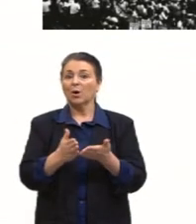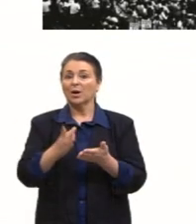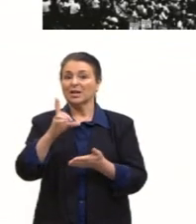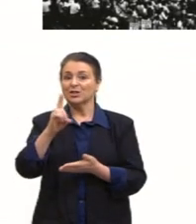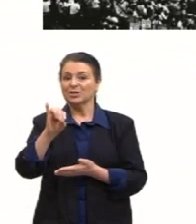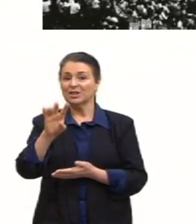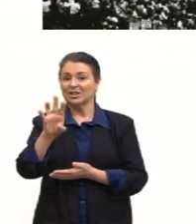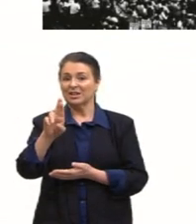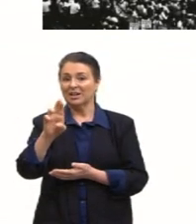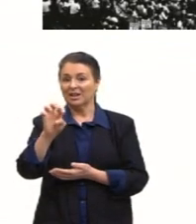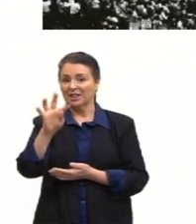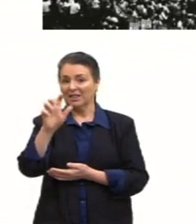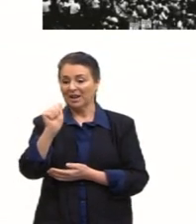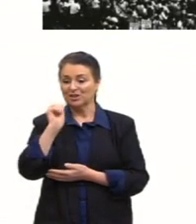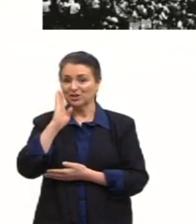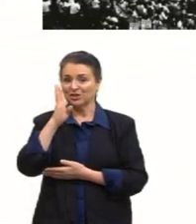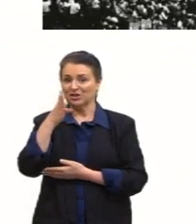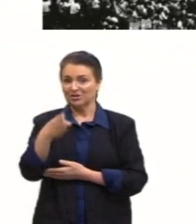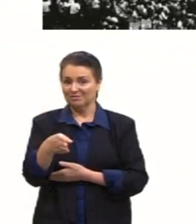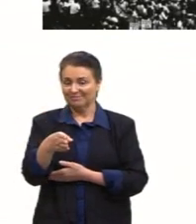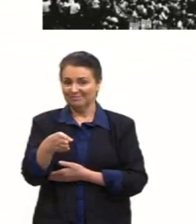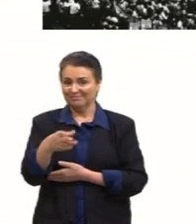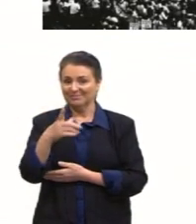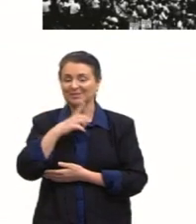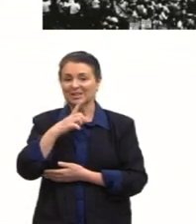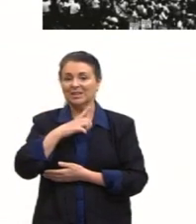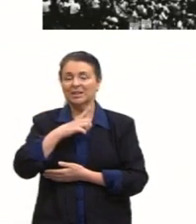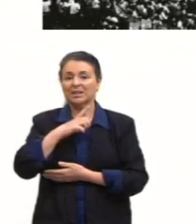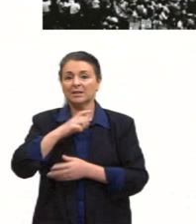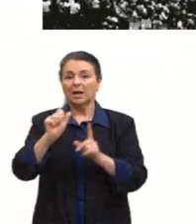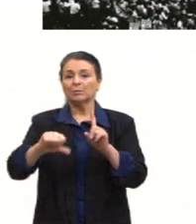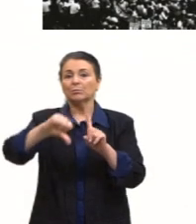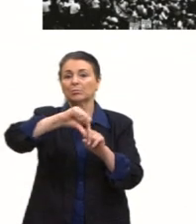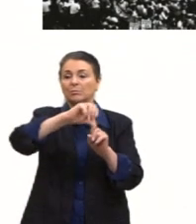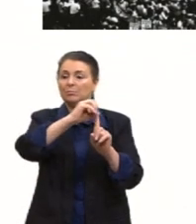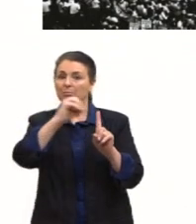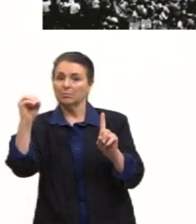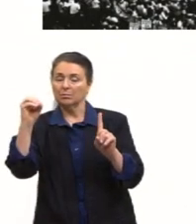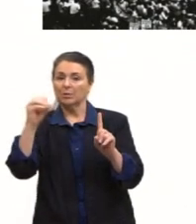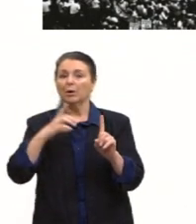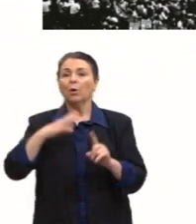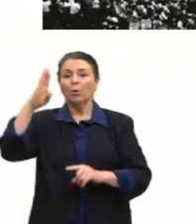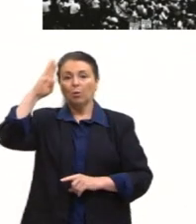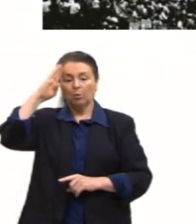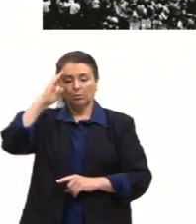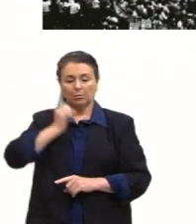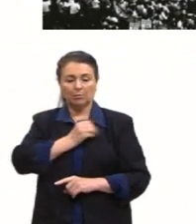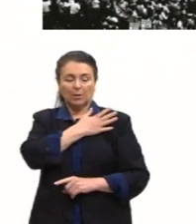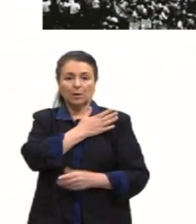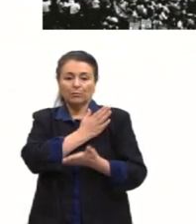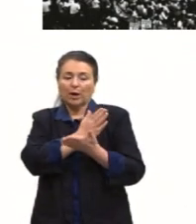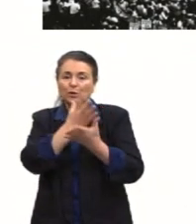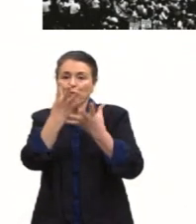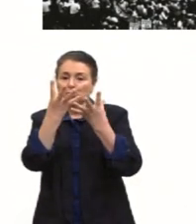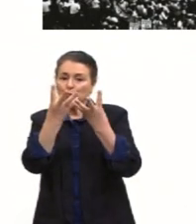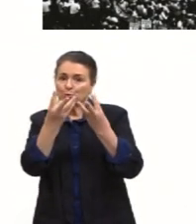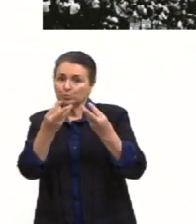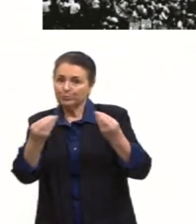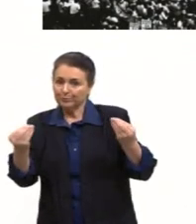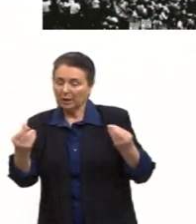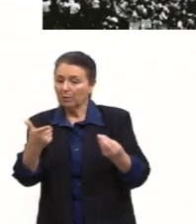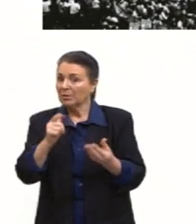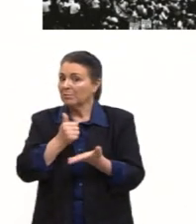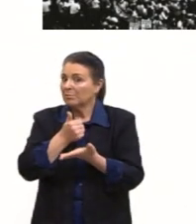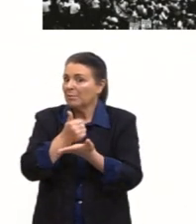O que foi? Em 1979, então, tem a anistia, o regime militar começa, pouco a pouco, a perder a sua força, a não ter o apoio popular,